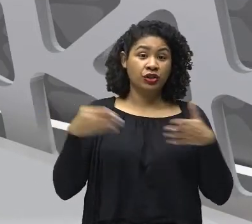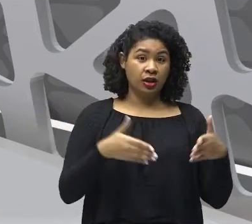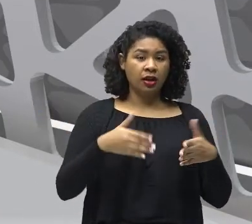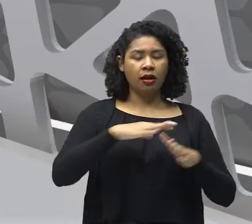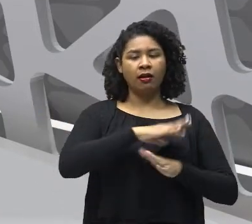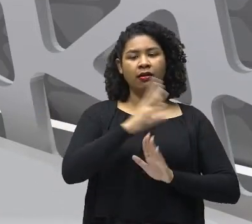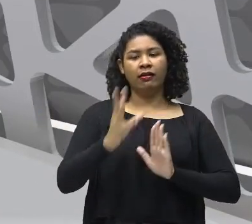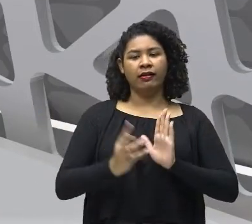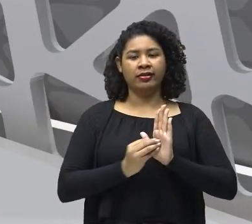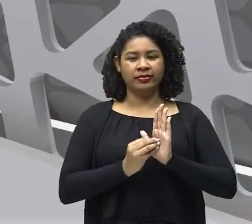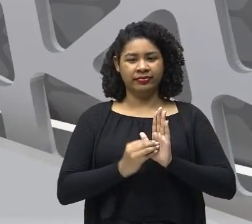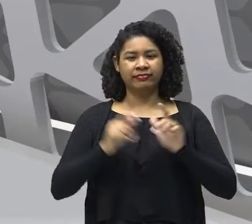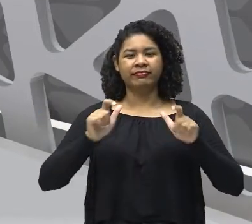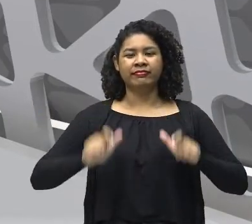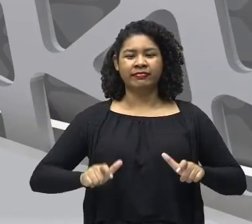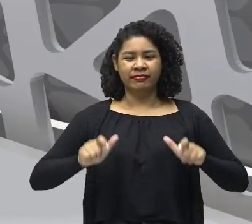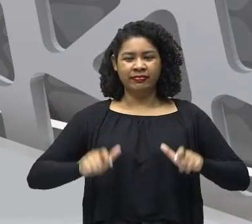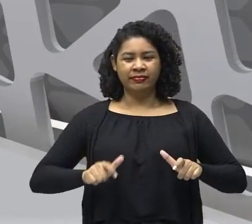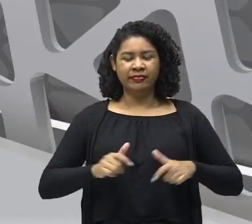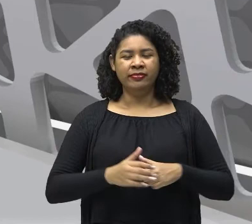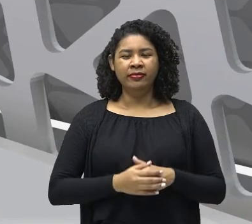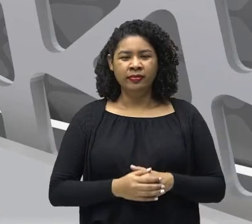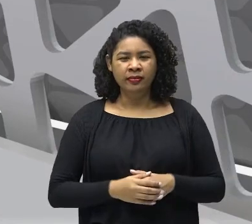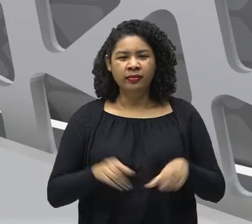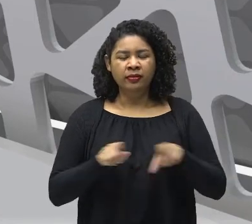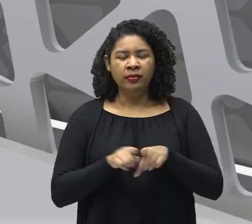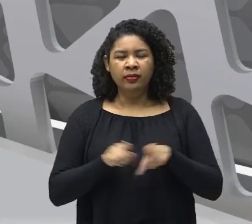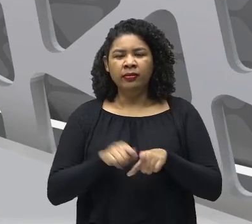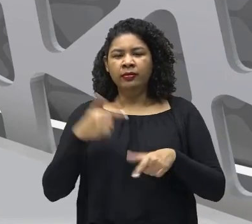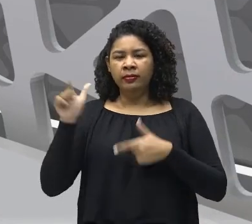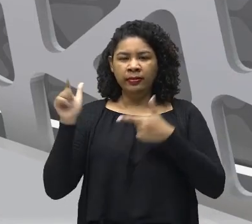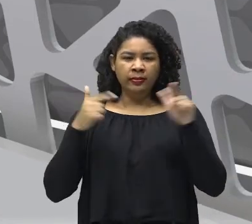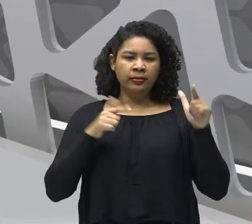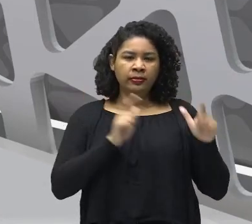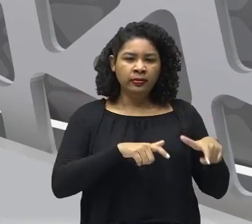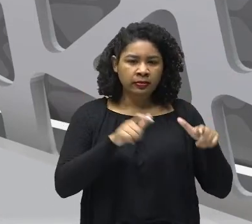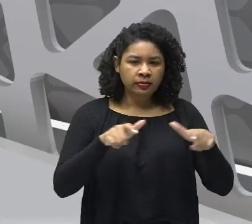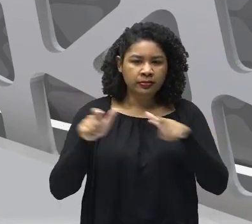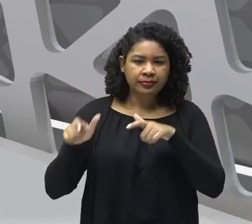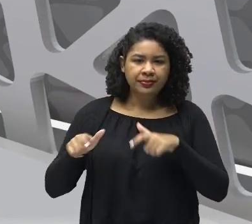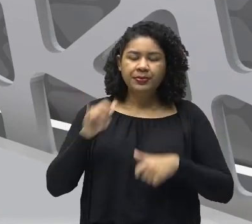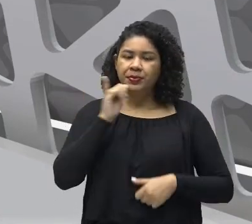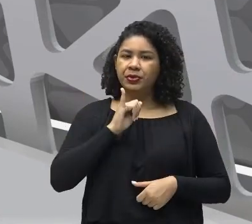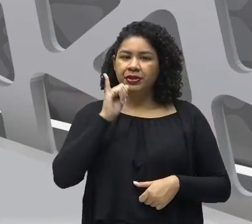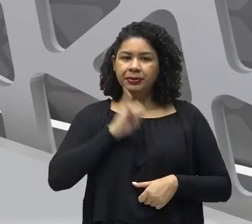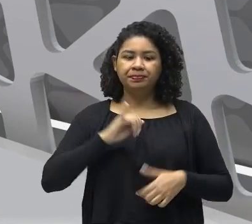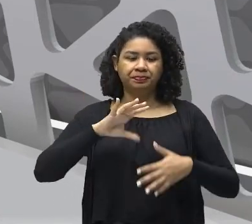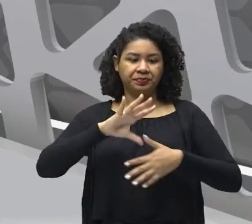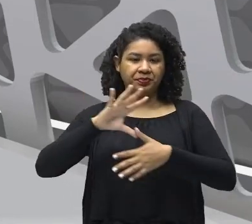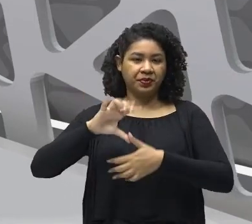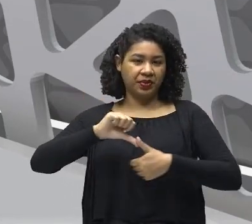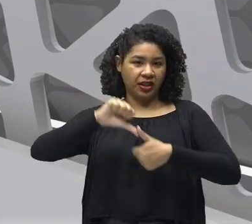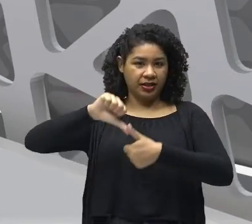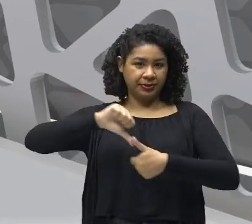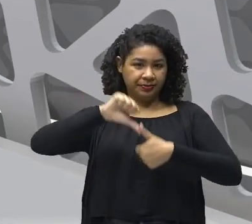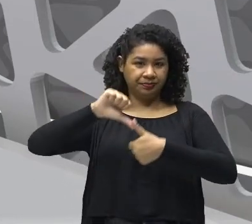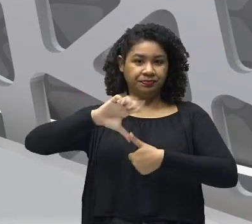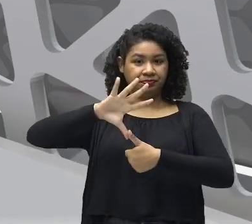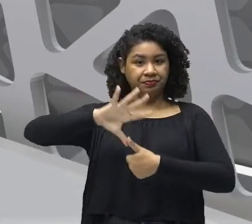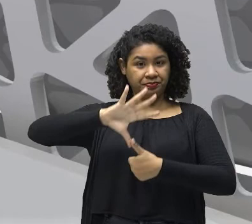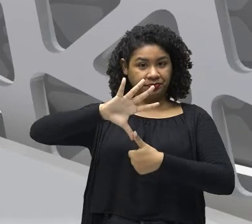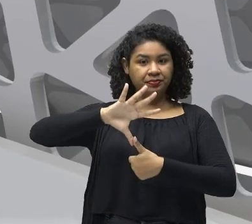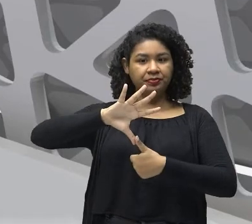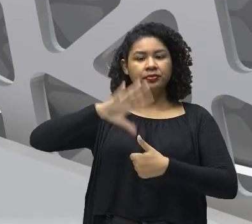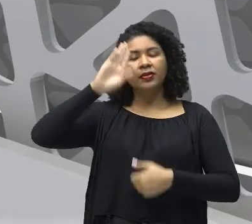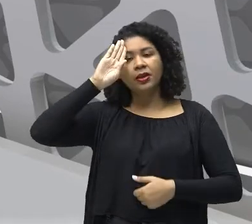Não é? Sabemos que vão chegar Em outras regiões Da América Como na América Central Na América do Norte Principalmente